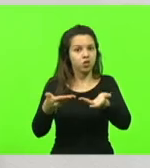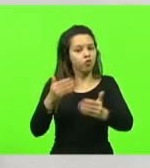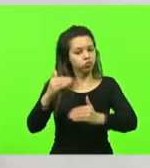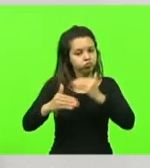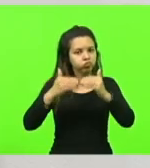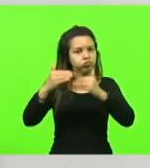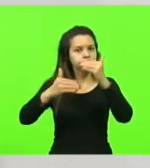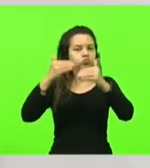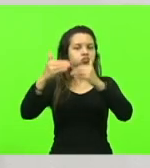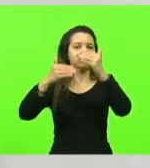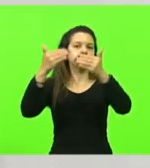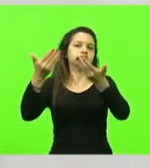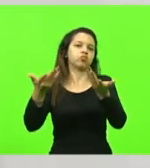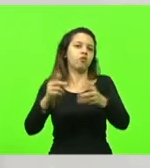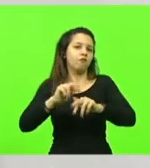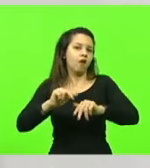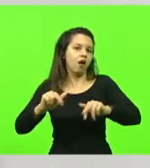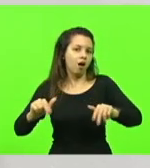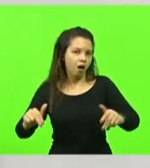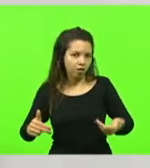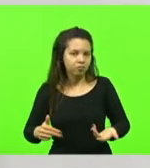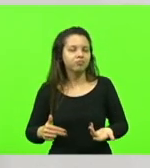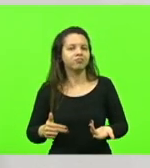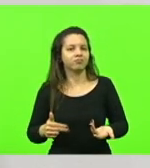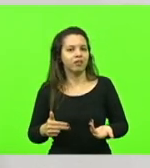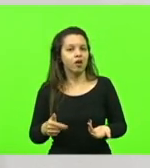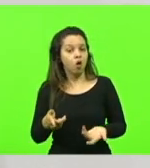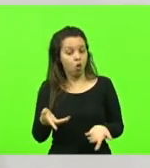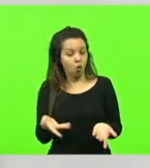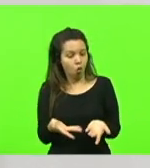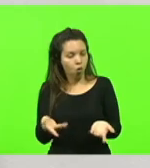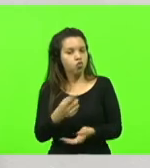foram evoluindo, e hoje, nós podemos dizer,